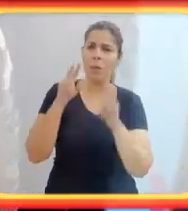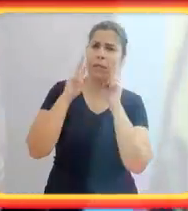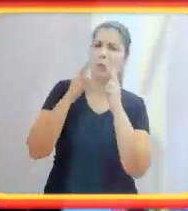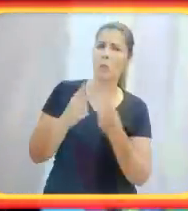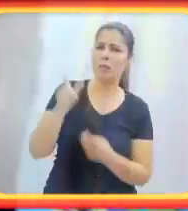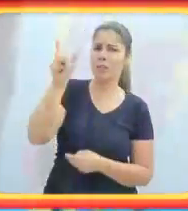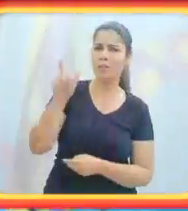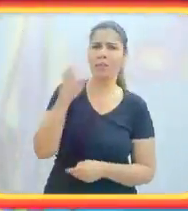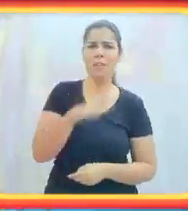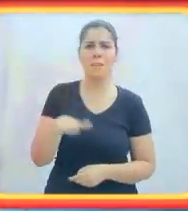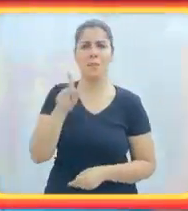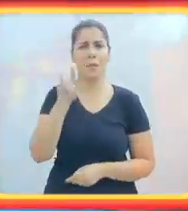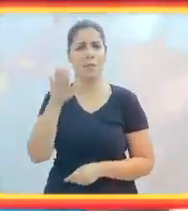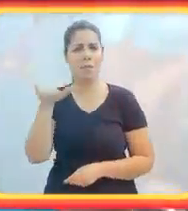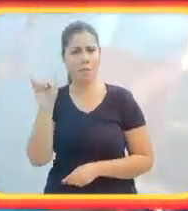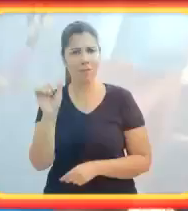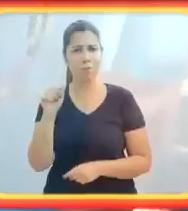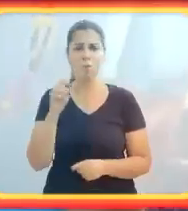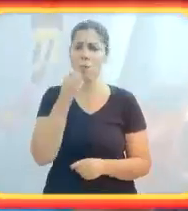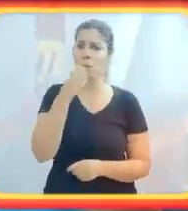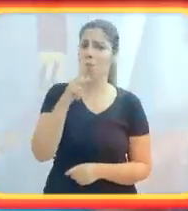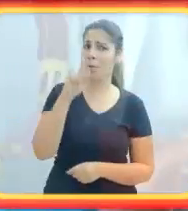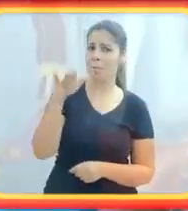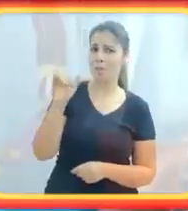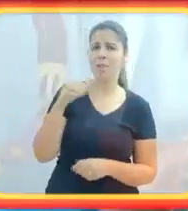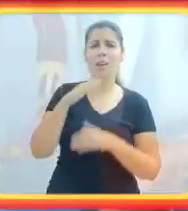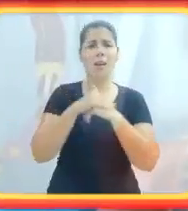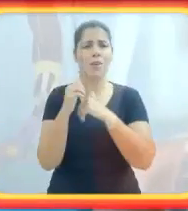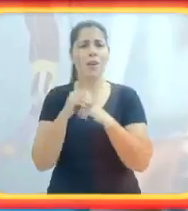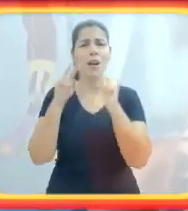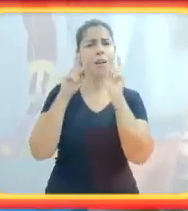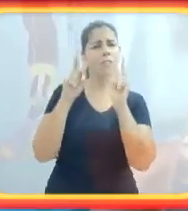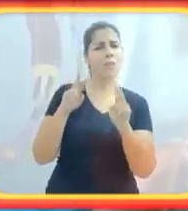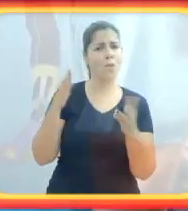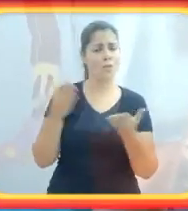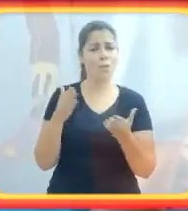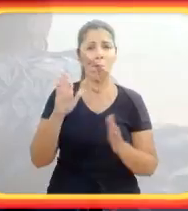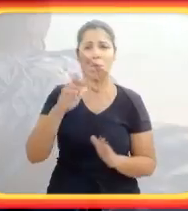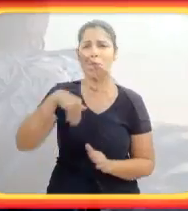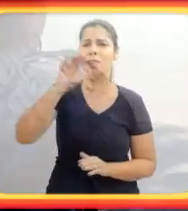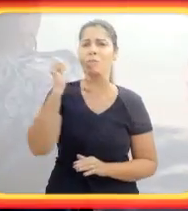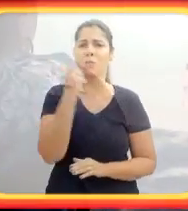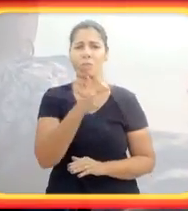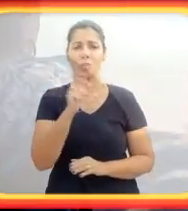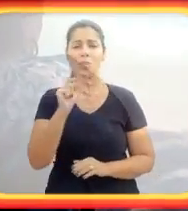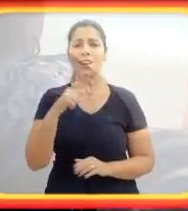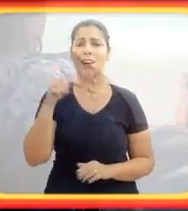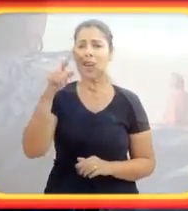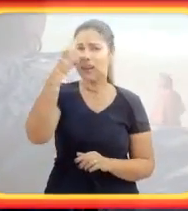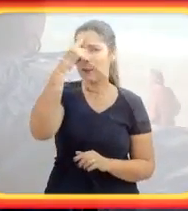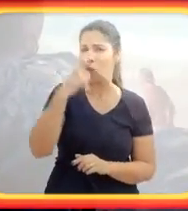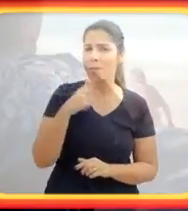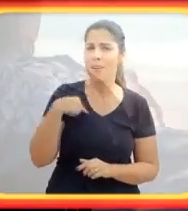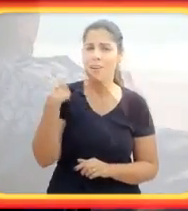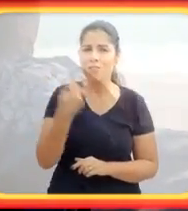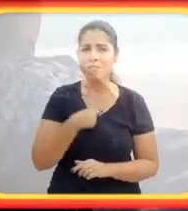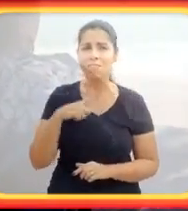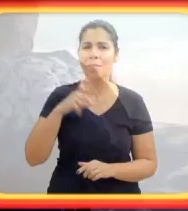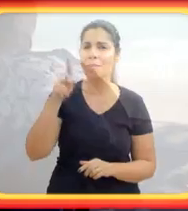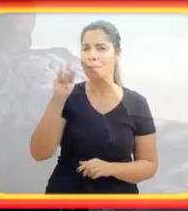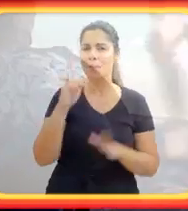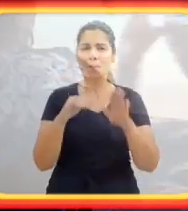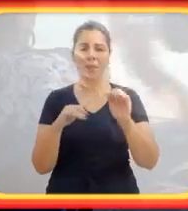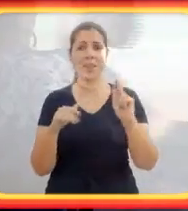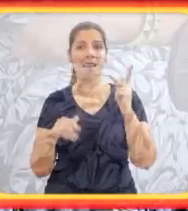E é isso que eu reconhecia quando criança meus pais como bons pais. E como pais carinhosos, atenciosos. E hoje mais do que isso.